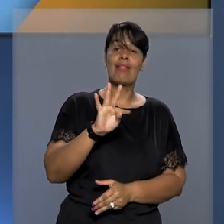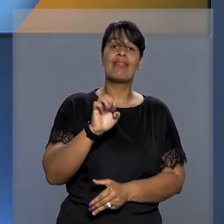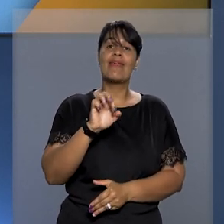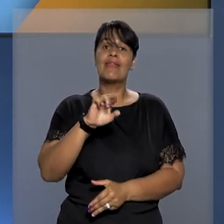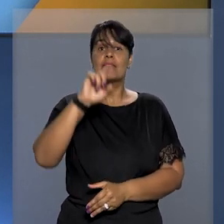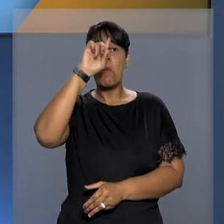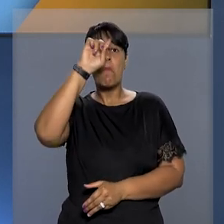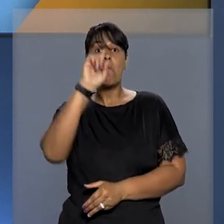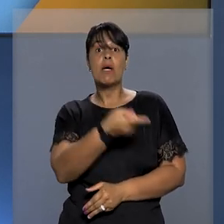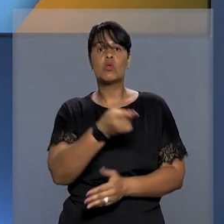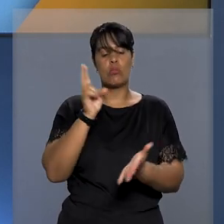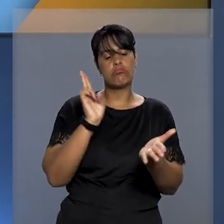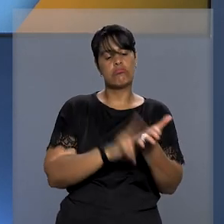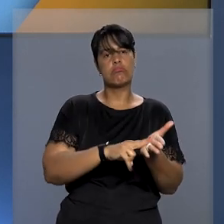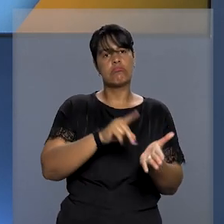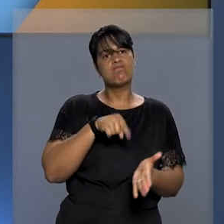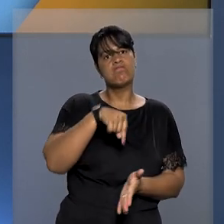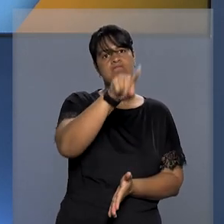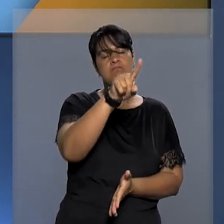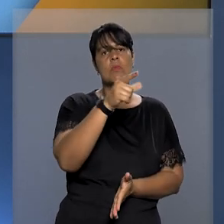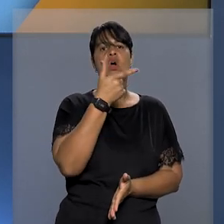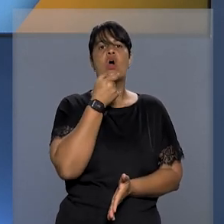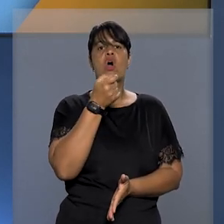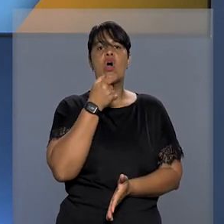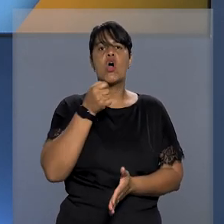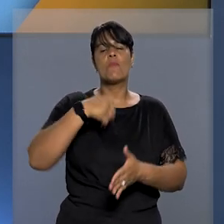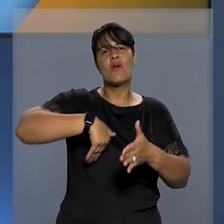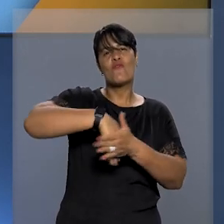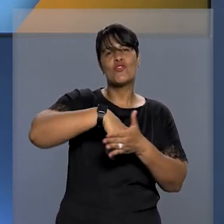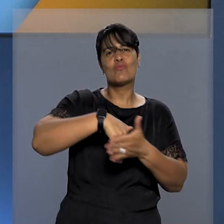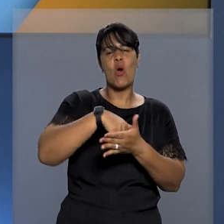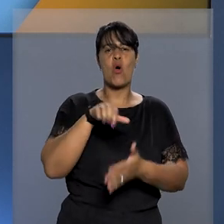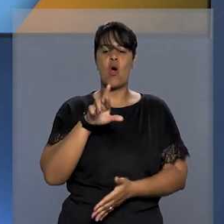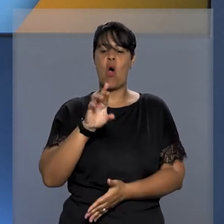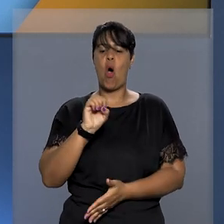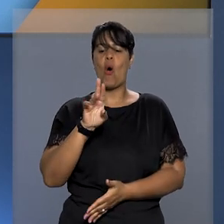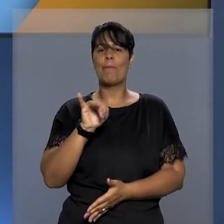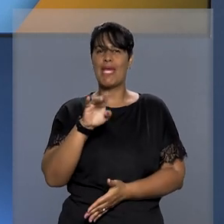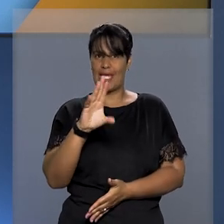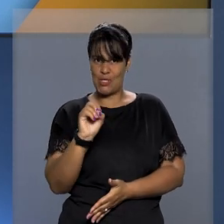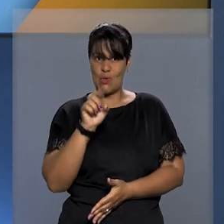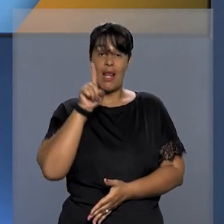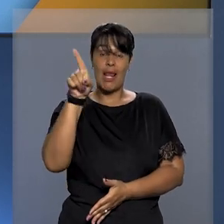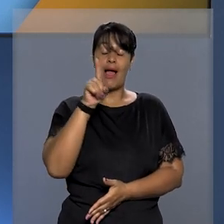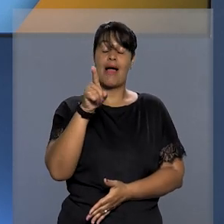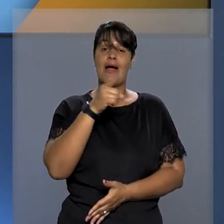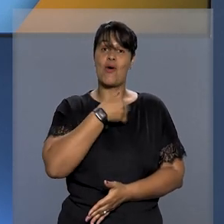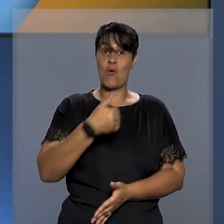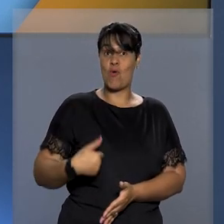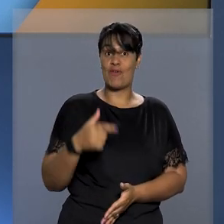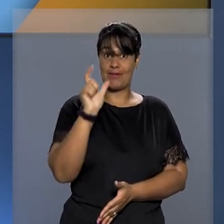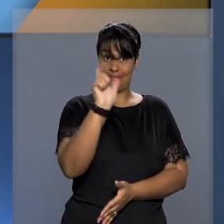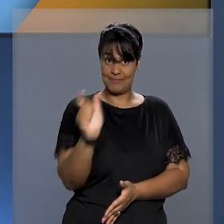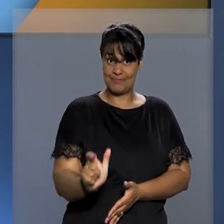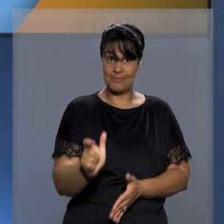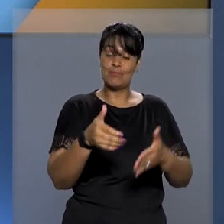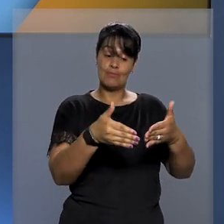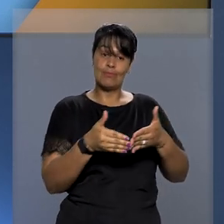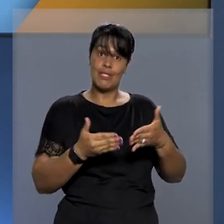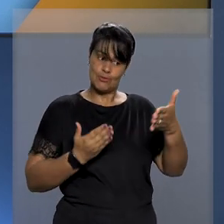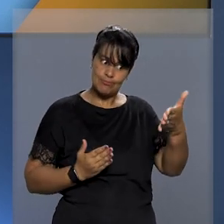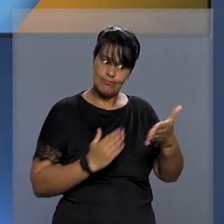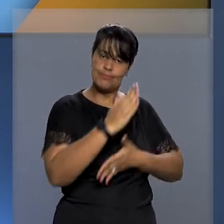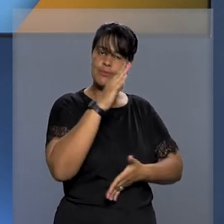determinou a citação de um amigo do jogador Robinho no processo em que o governo da Itália pede a